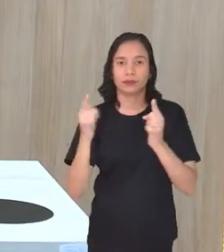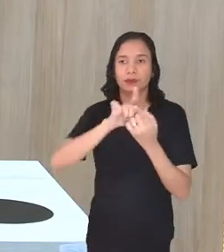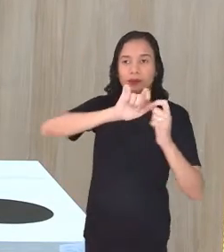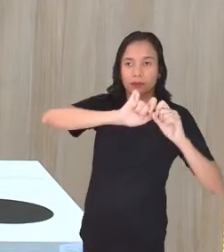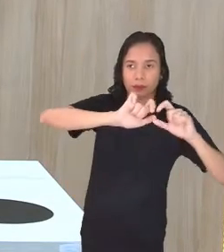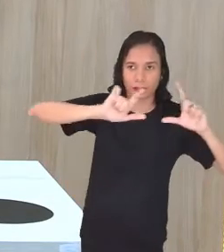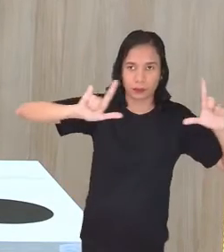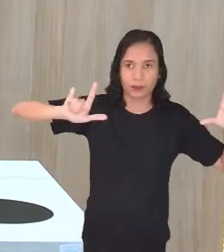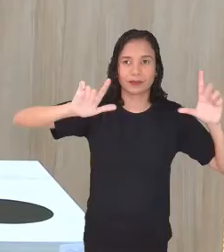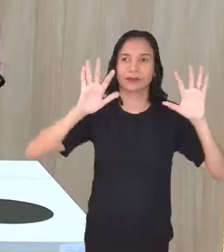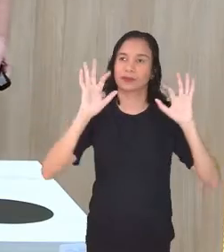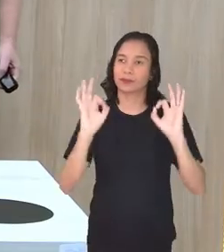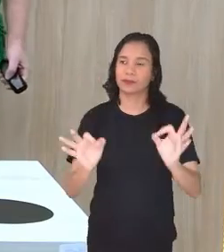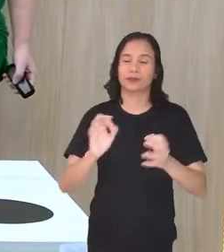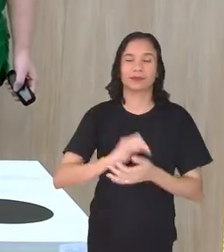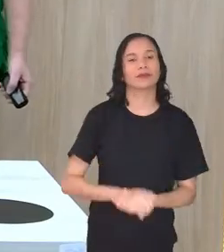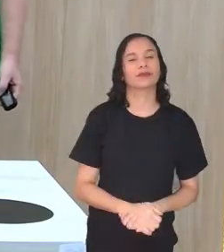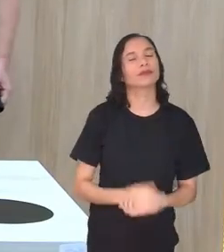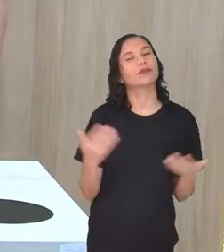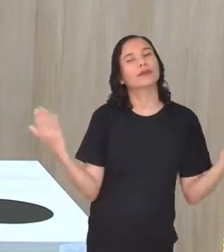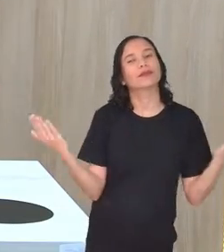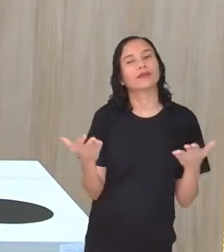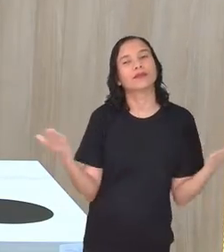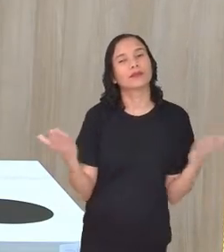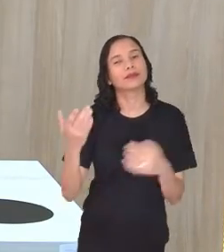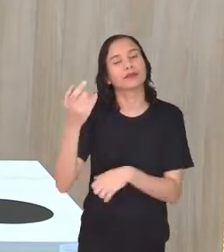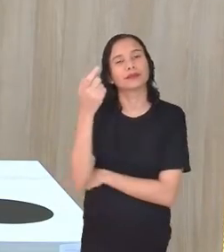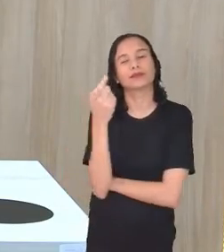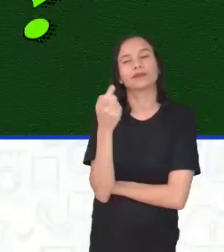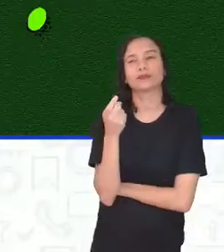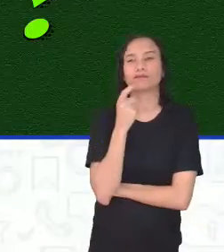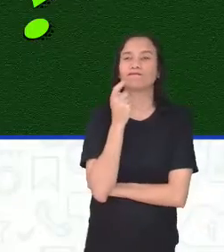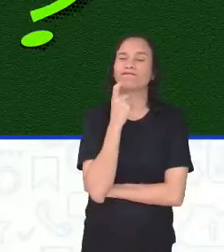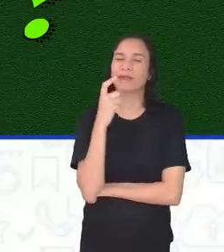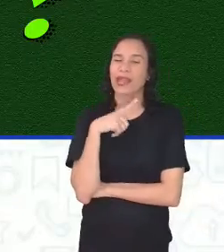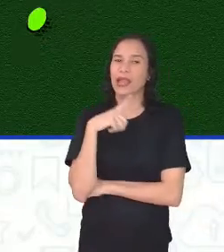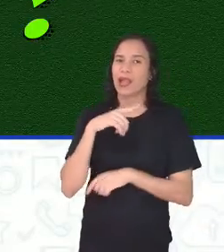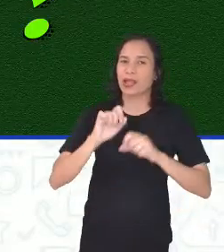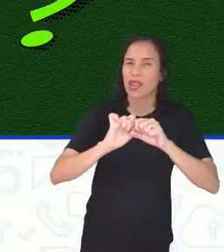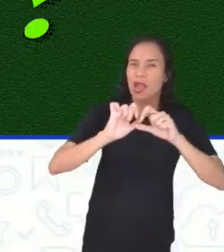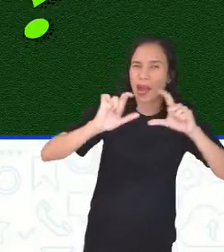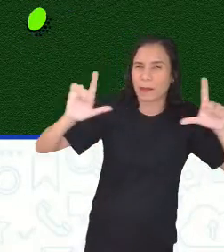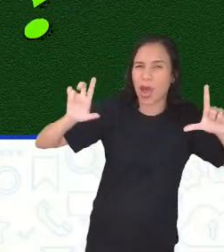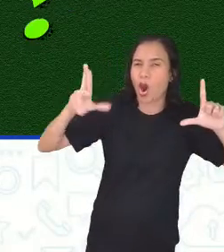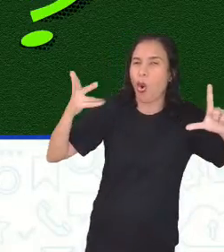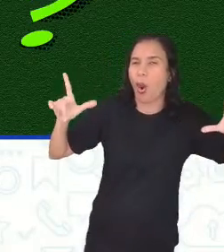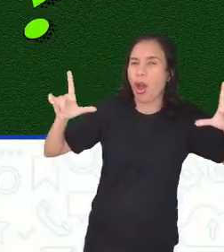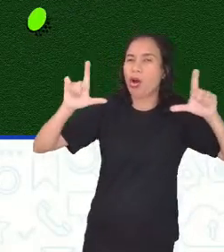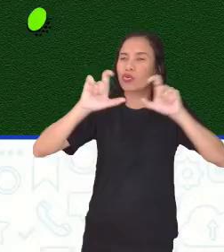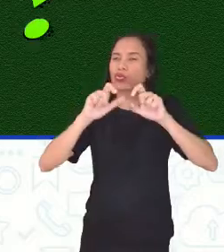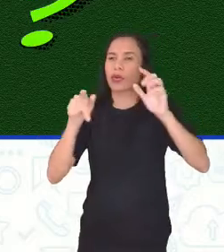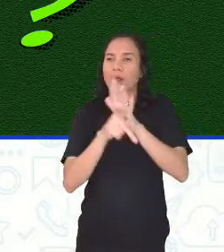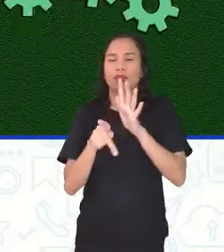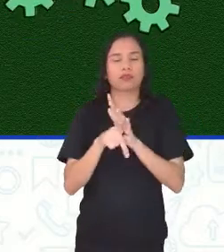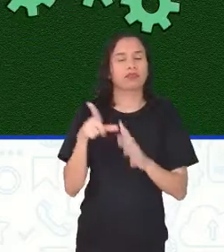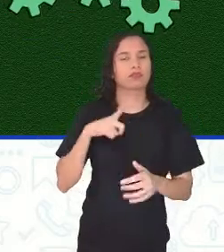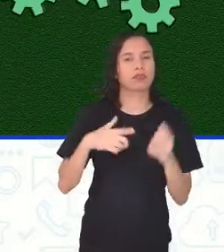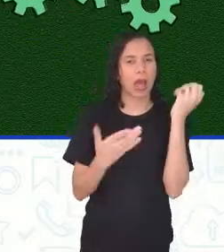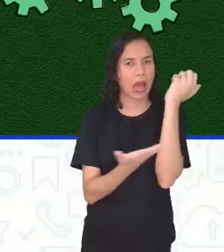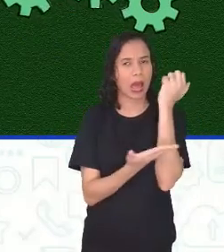uma ampliação. E agora? A ampliação ou redução nessa garrafa?